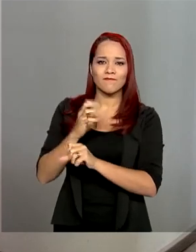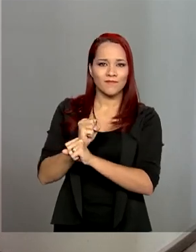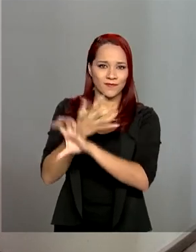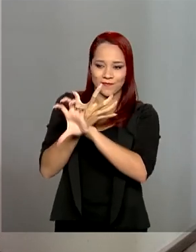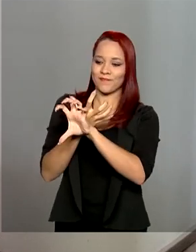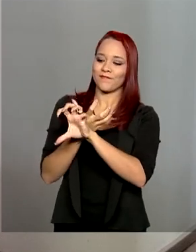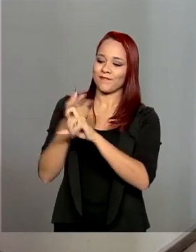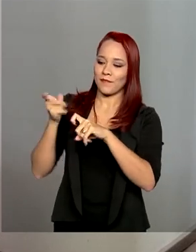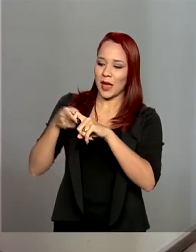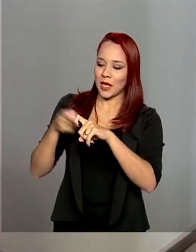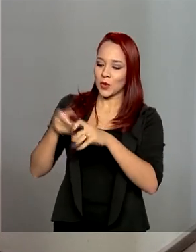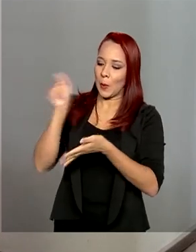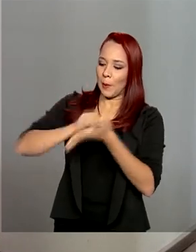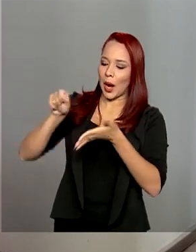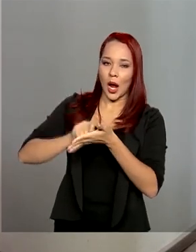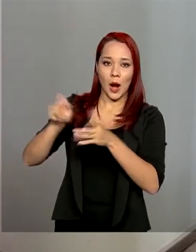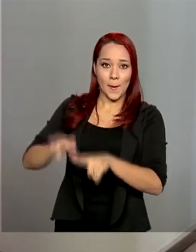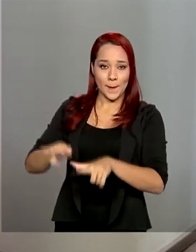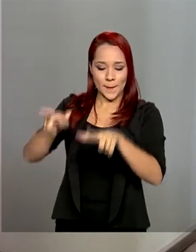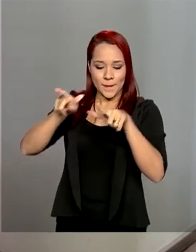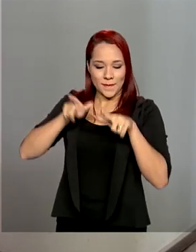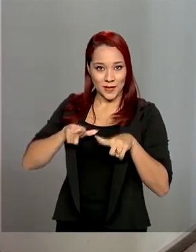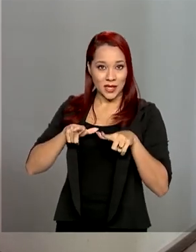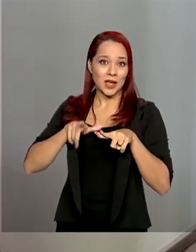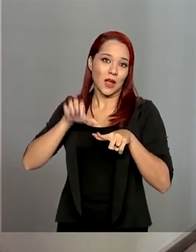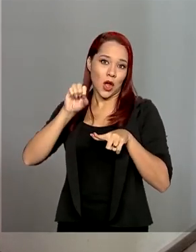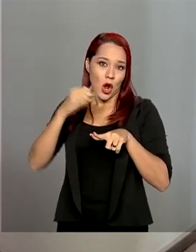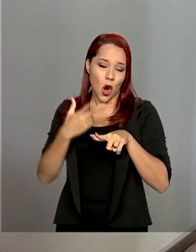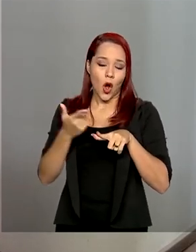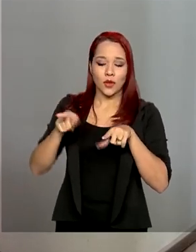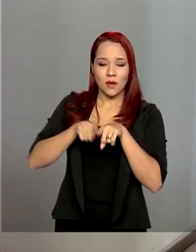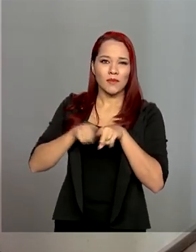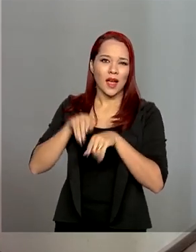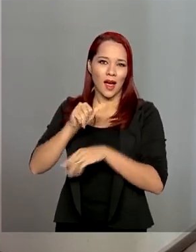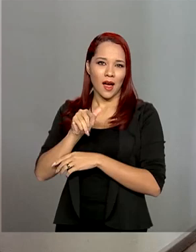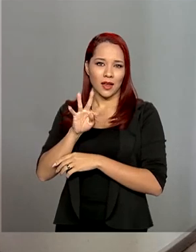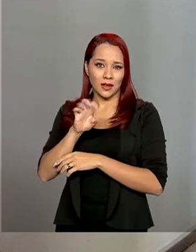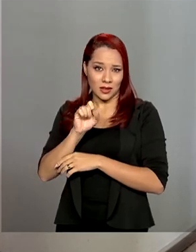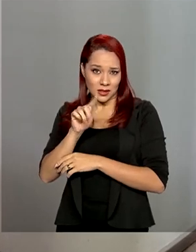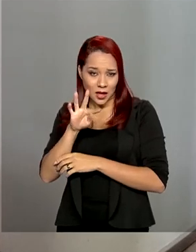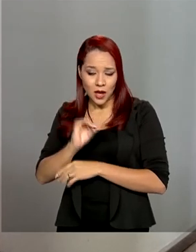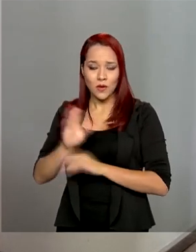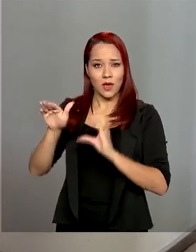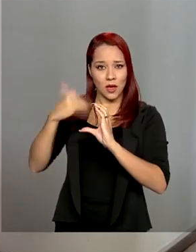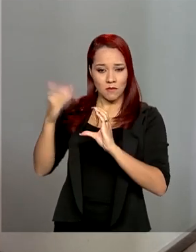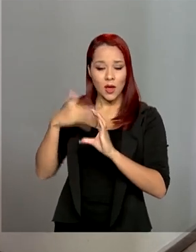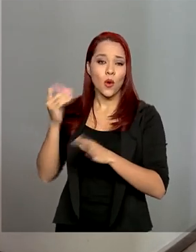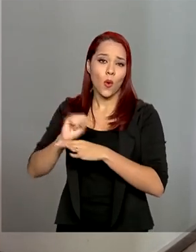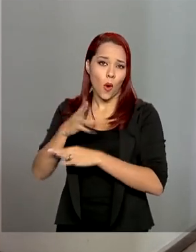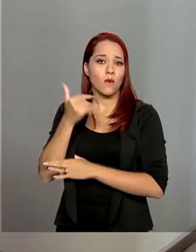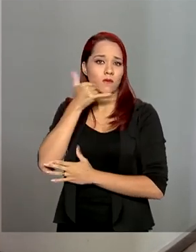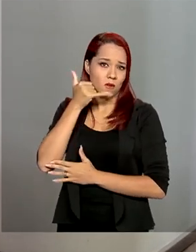médico, receber prescrições de receitas ou atestados médicos em seu e-mail ou smartphone e comprar o